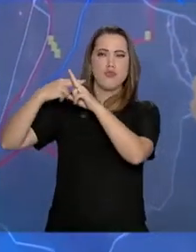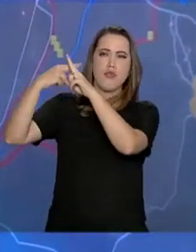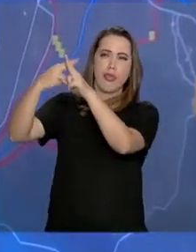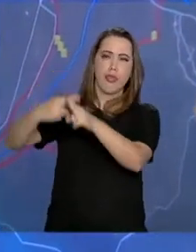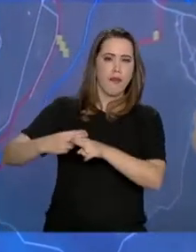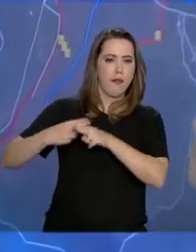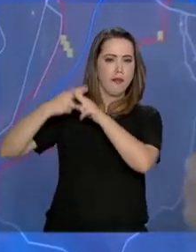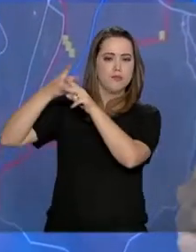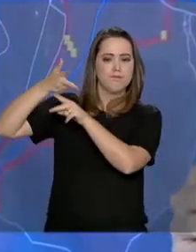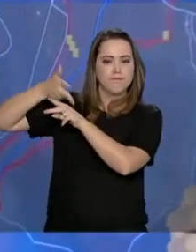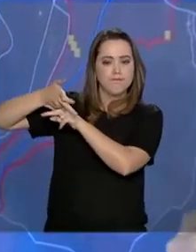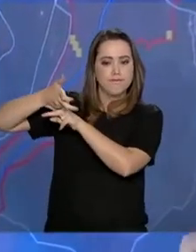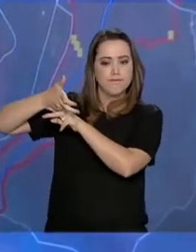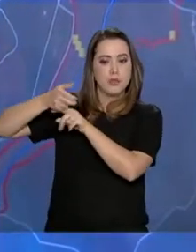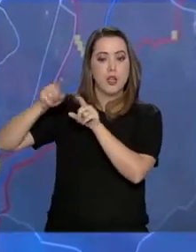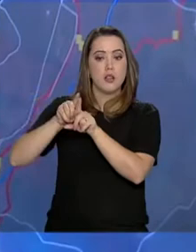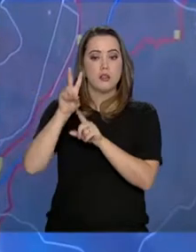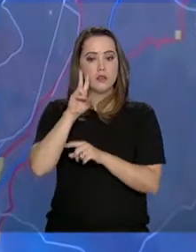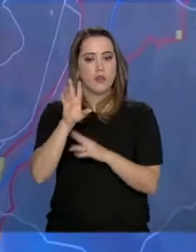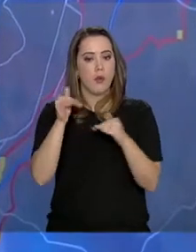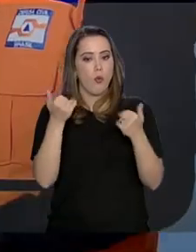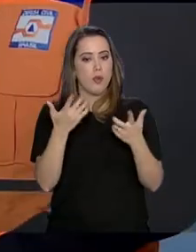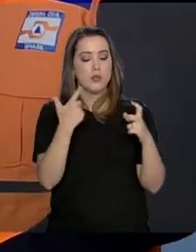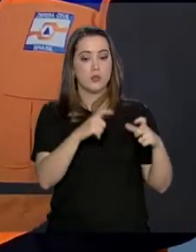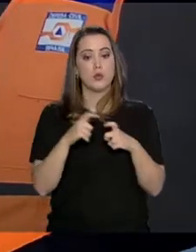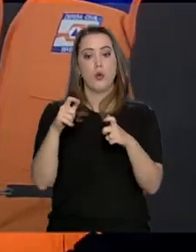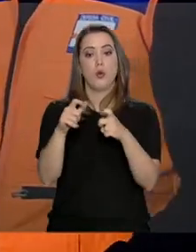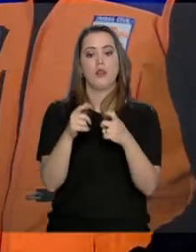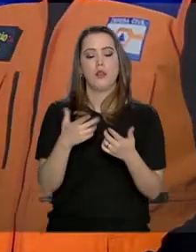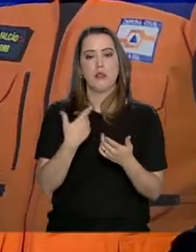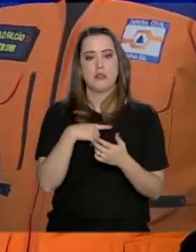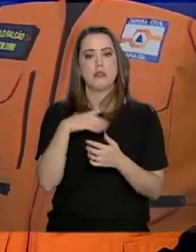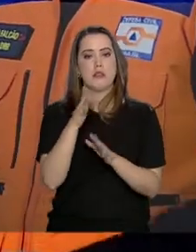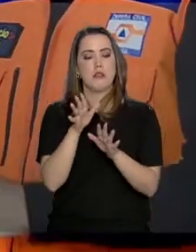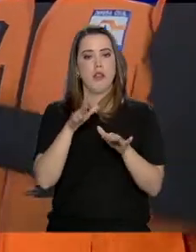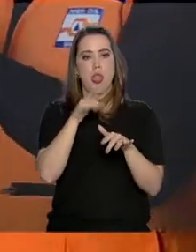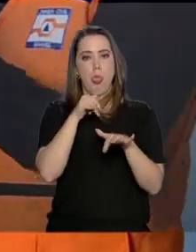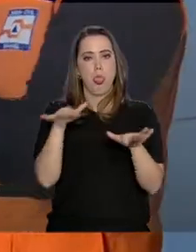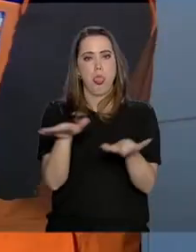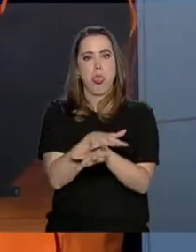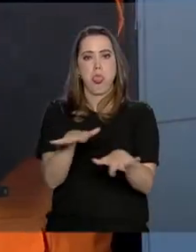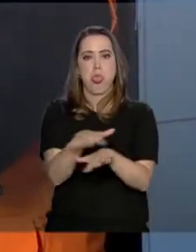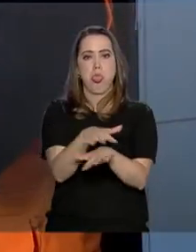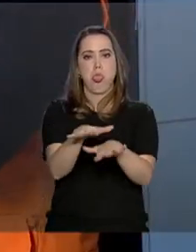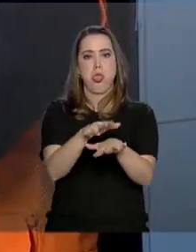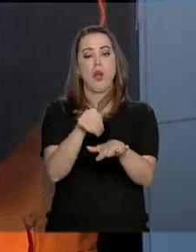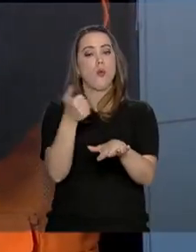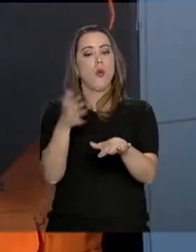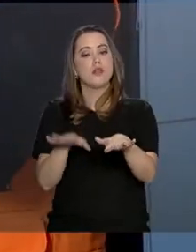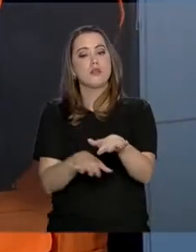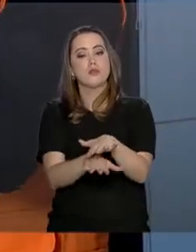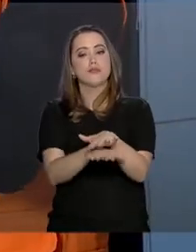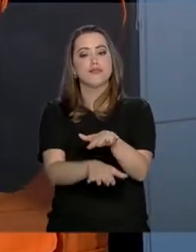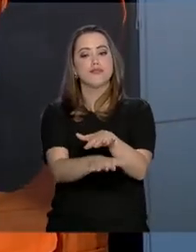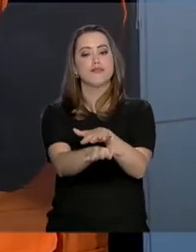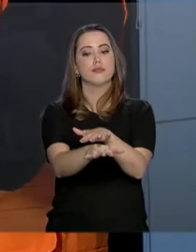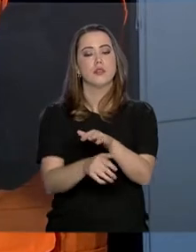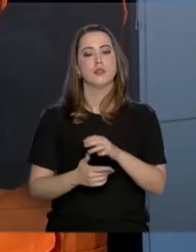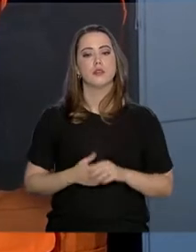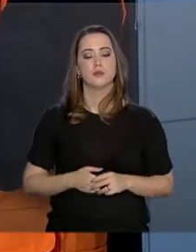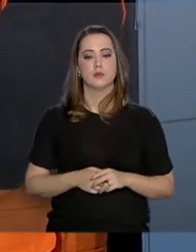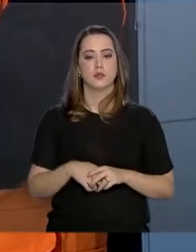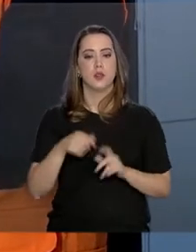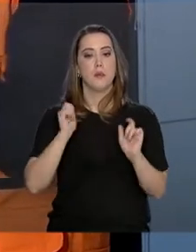os locais das estruturas cobertas pela lama. Isso nos permite, então, localizar cada uma das atificações